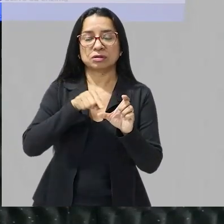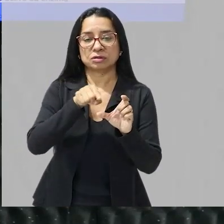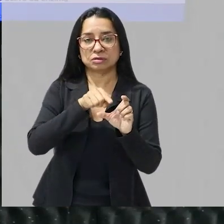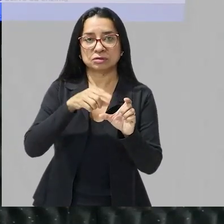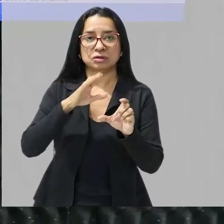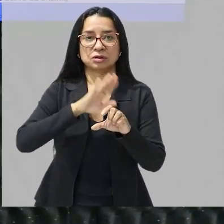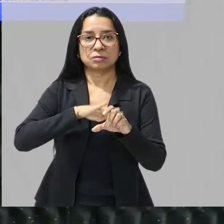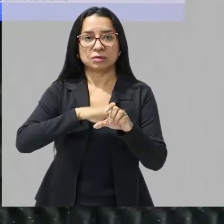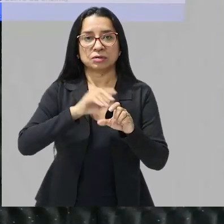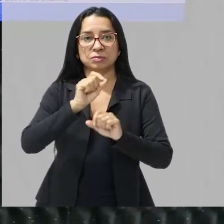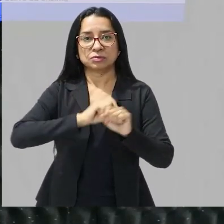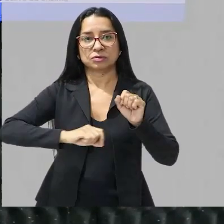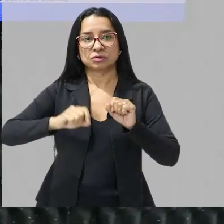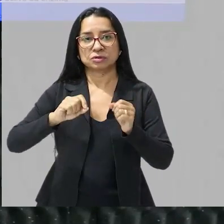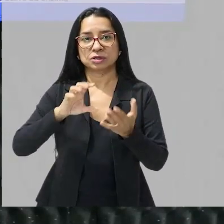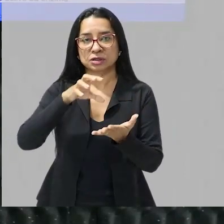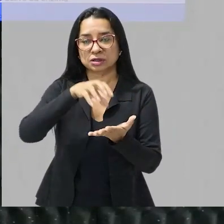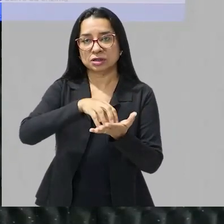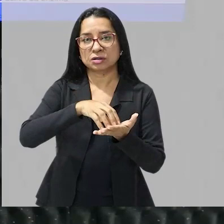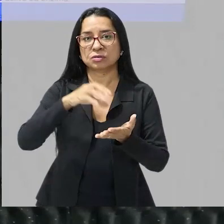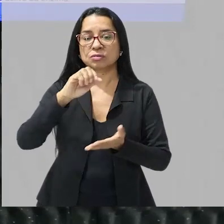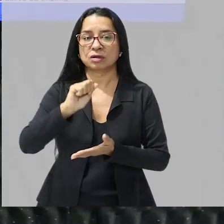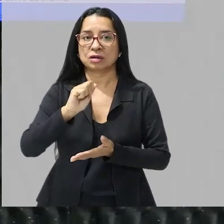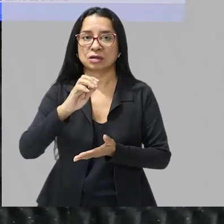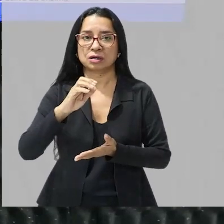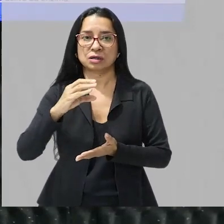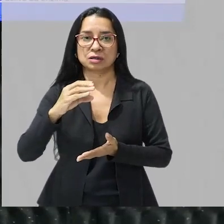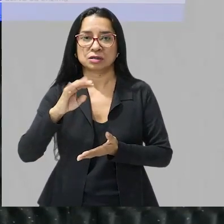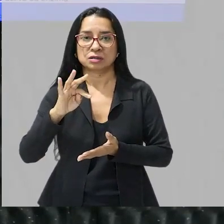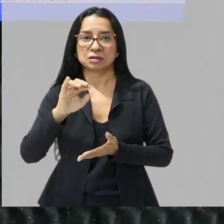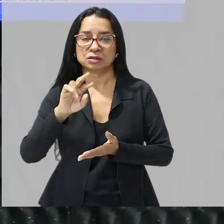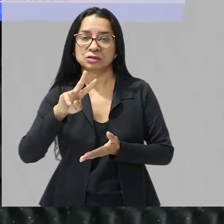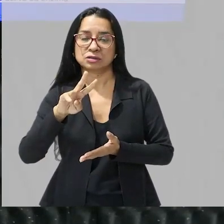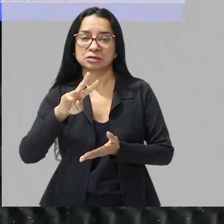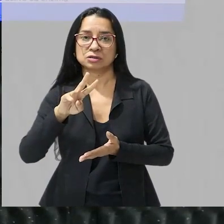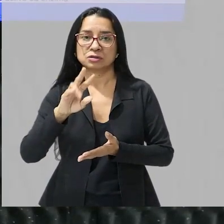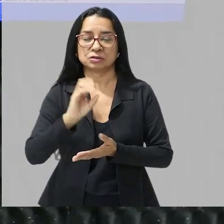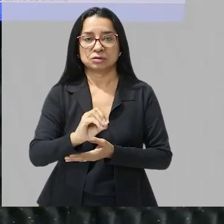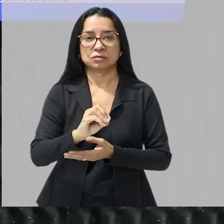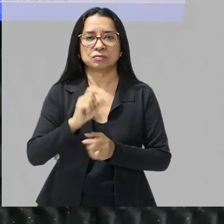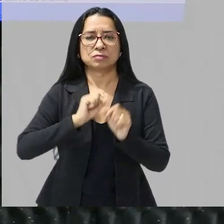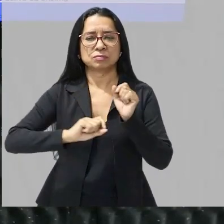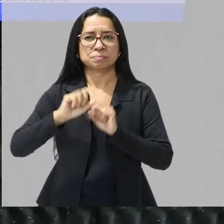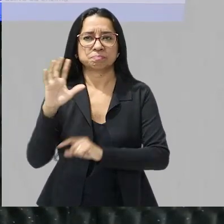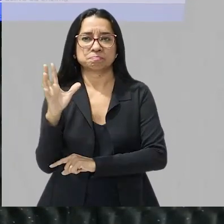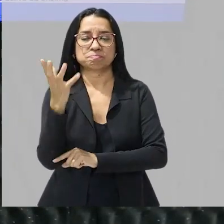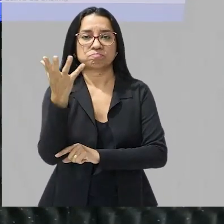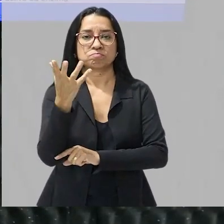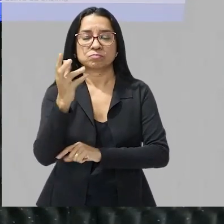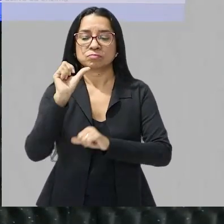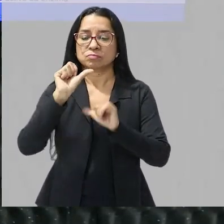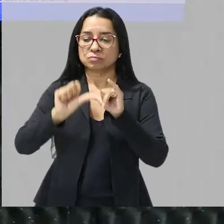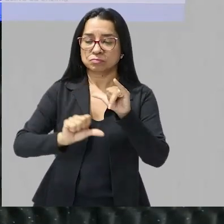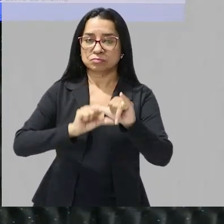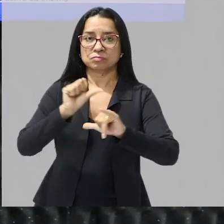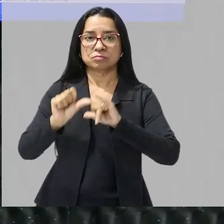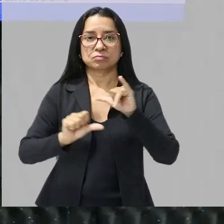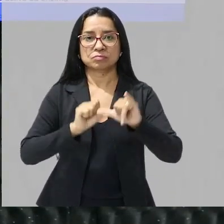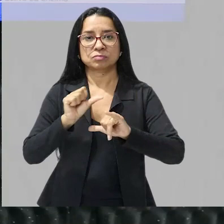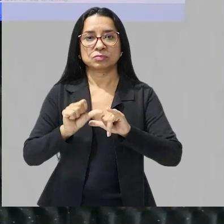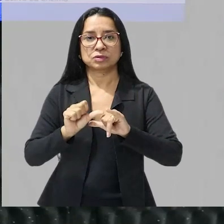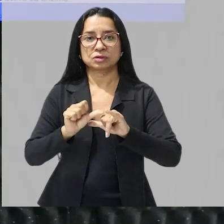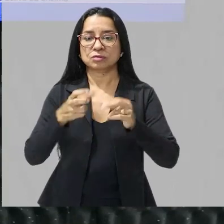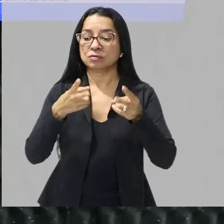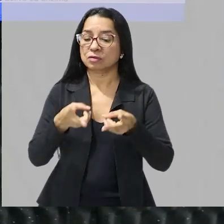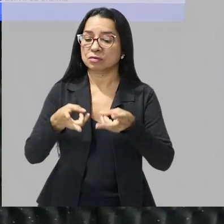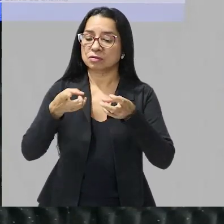nós chamamos isso aqui de centro ativo é nesse centro ativo em que vai acontecer uma reação química que essa enzima vai